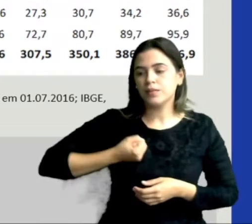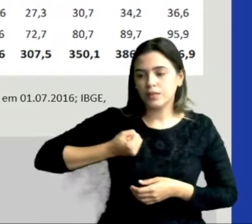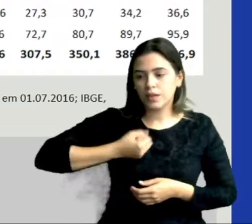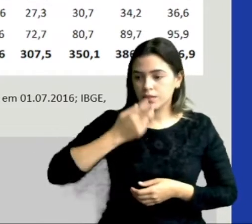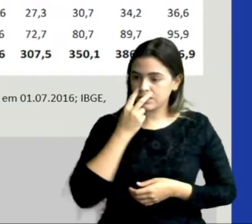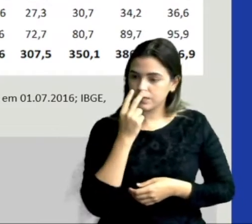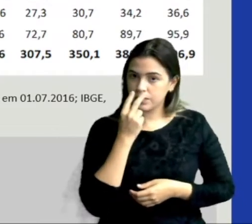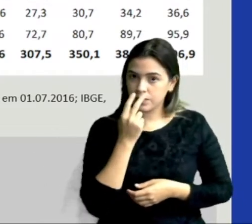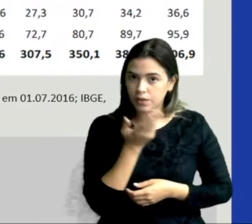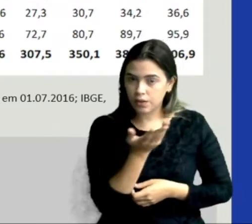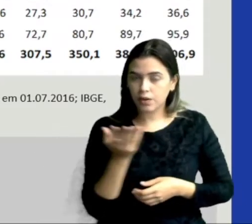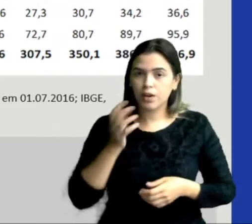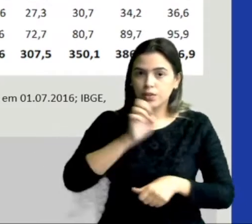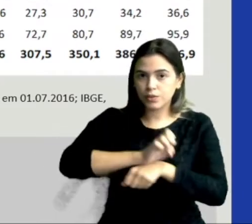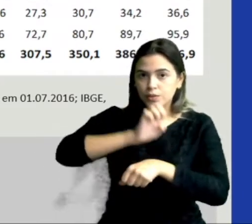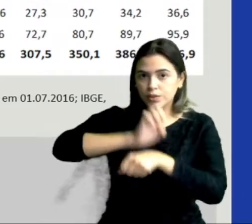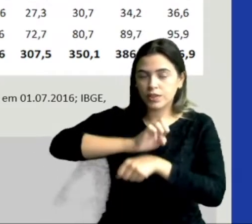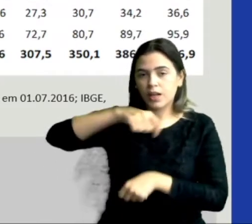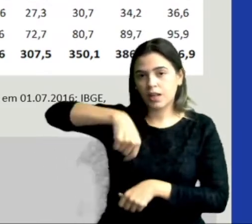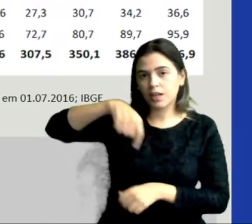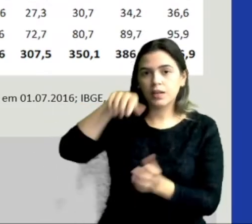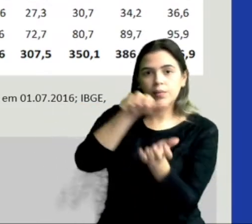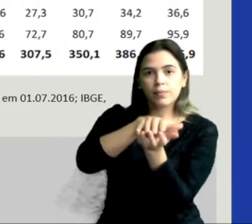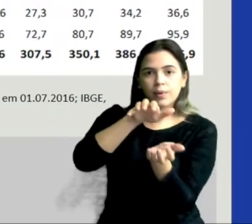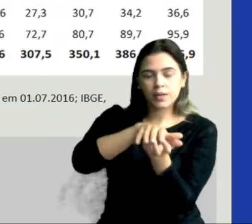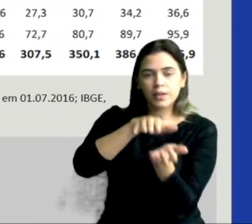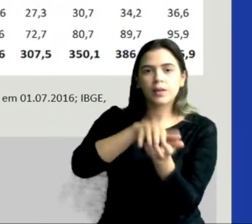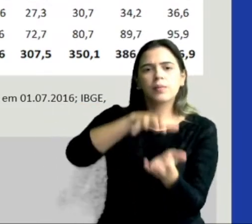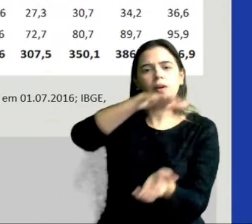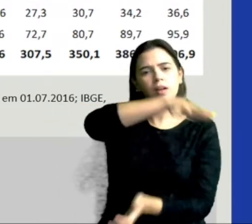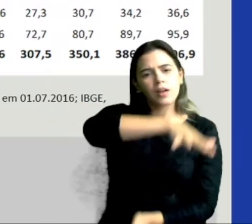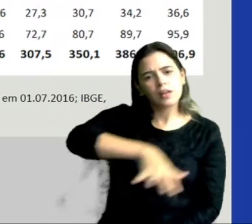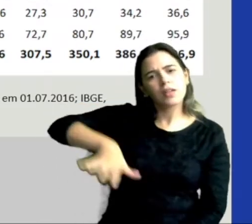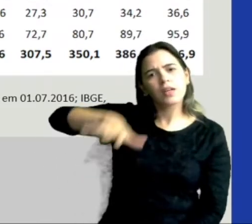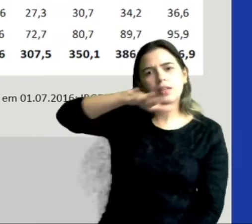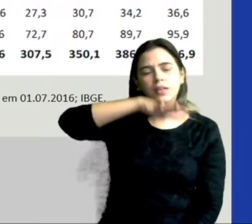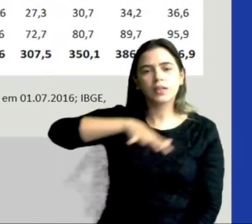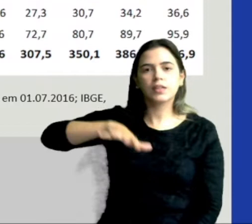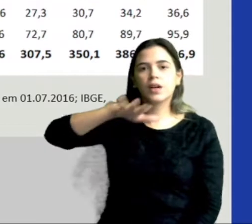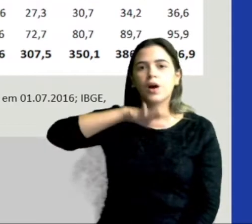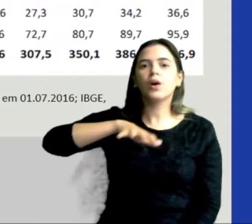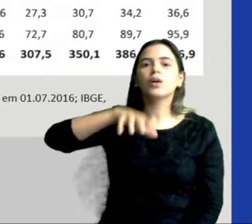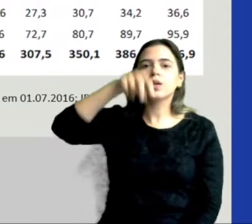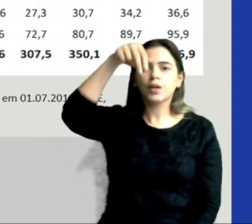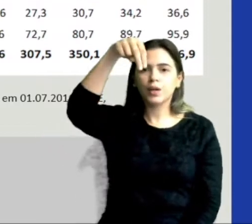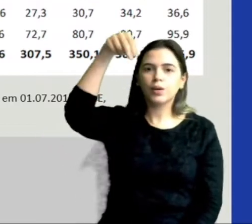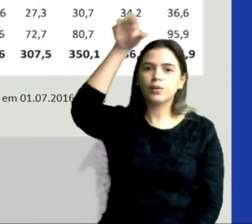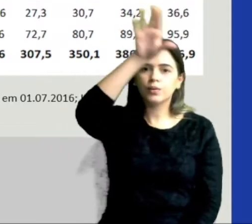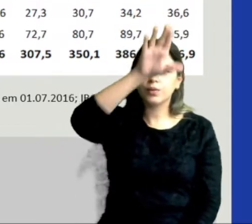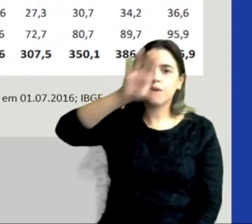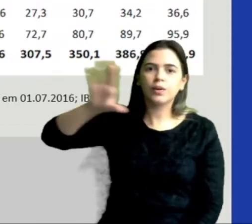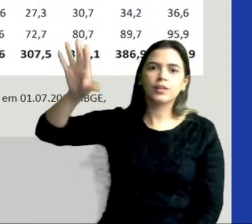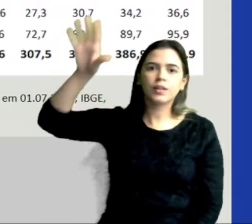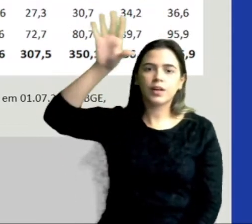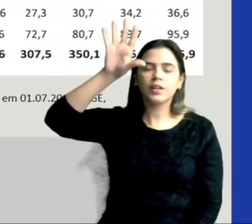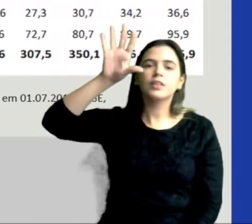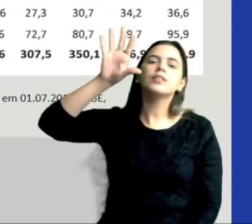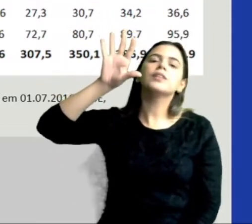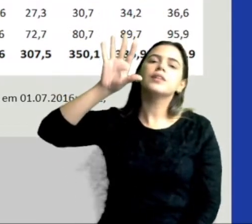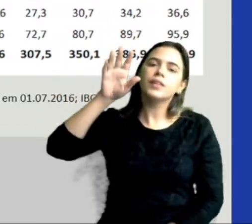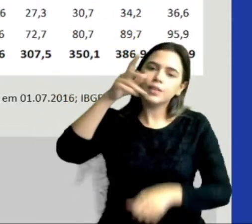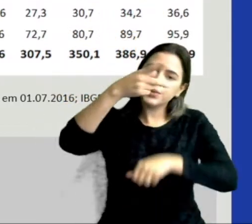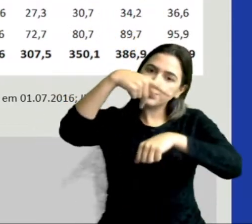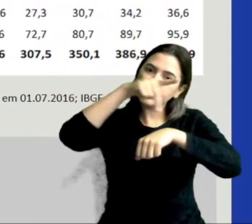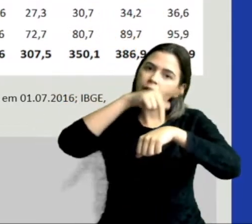e de Santantão, do estado, aqui em Pernambuco, a nossa região, que é o Nordeste, e do país, tá? Ao